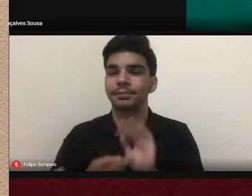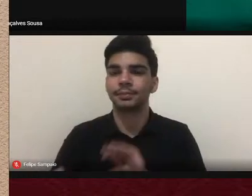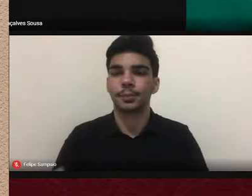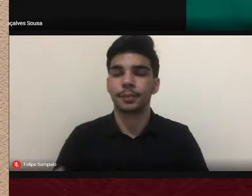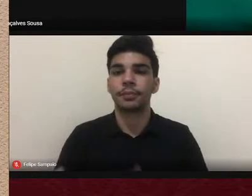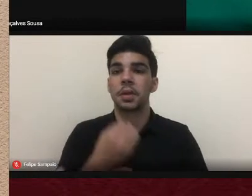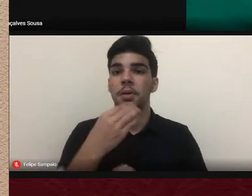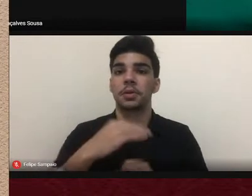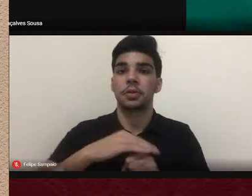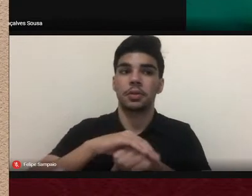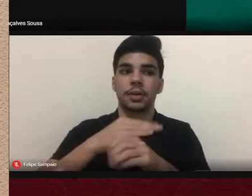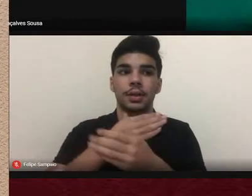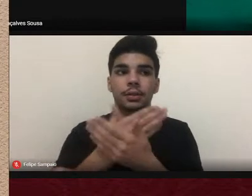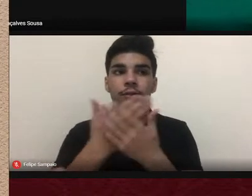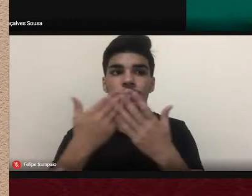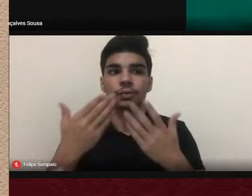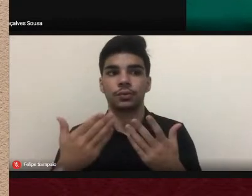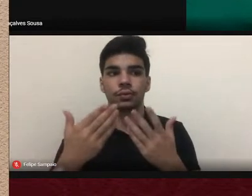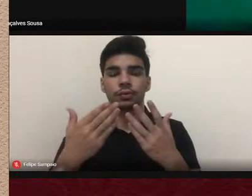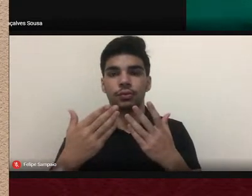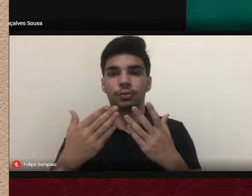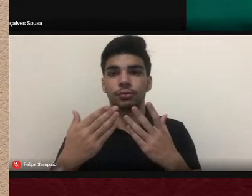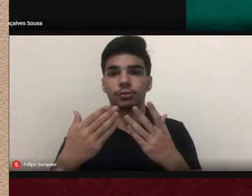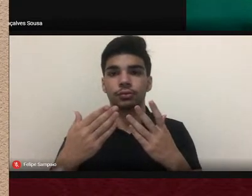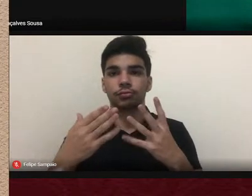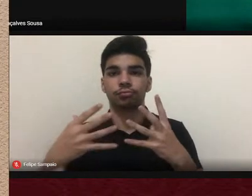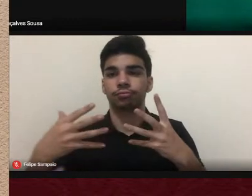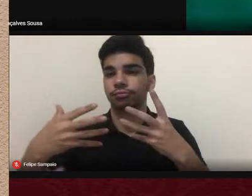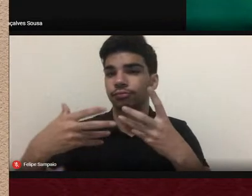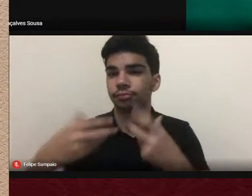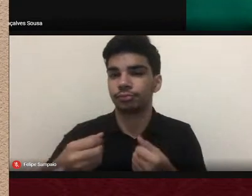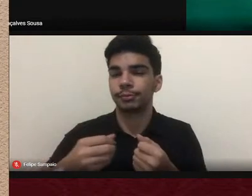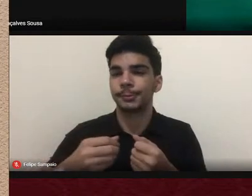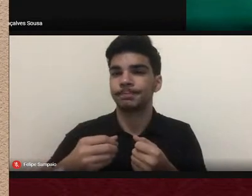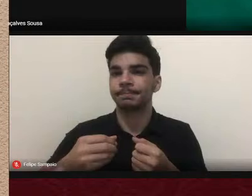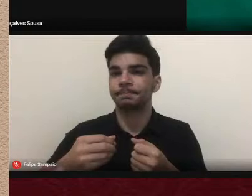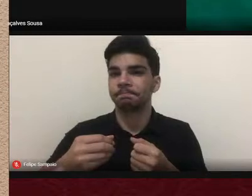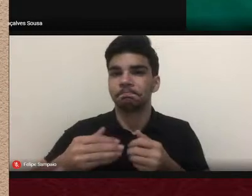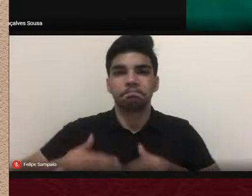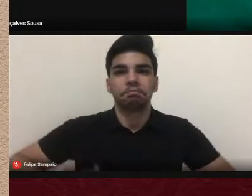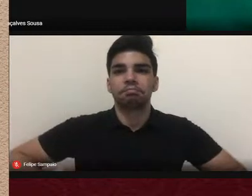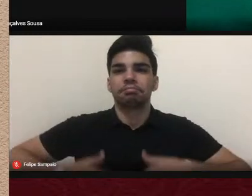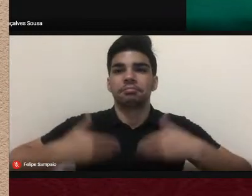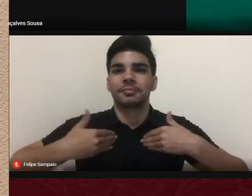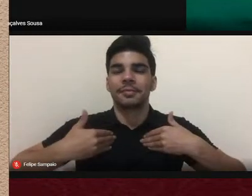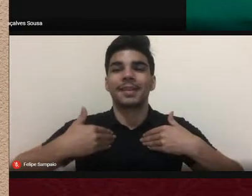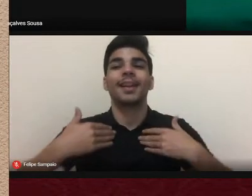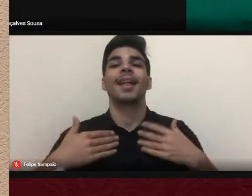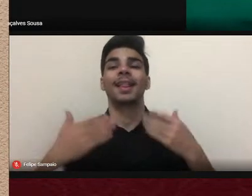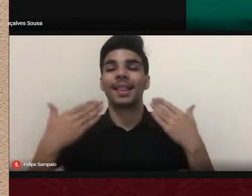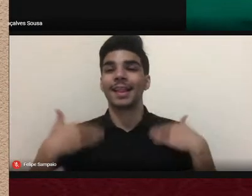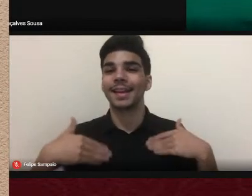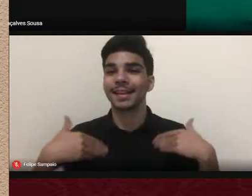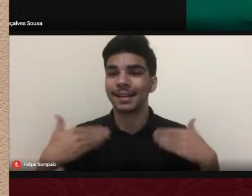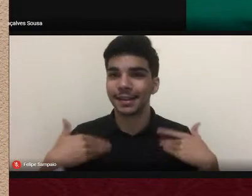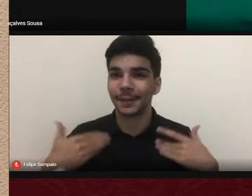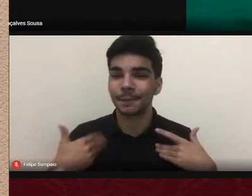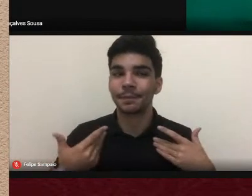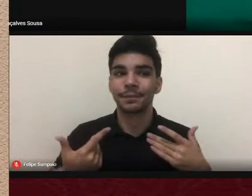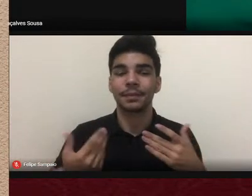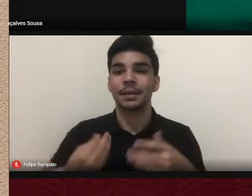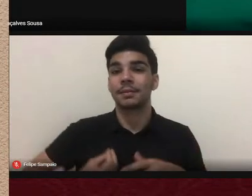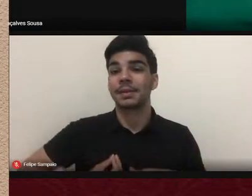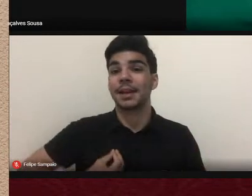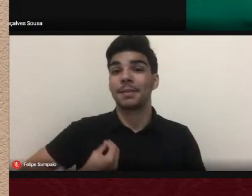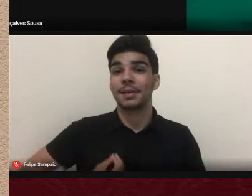e a todas com imensa alegria que participamos da divulgação de obras